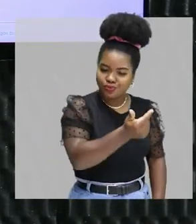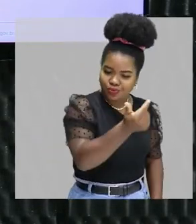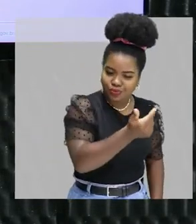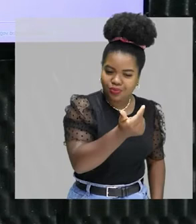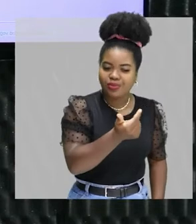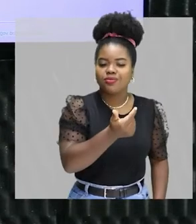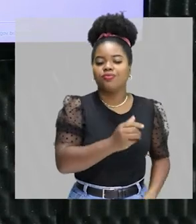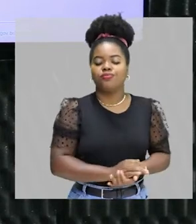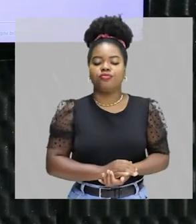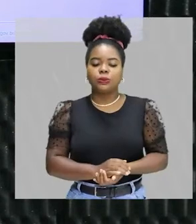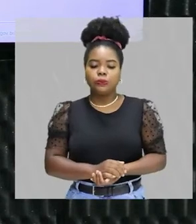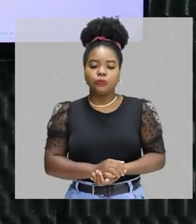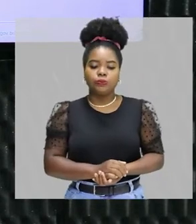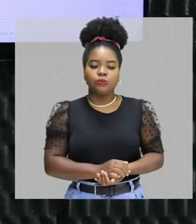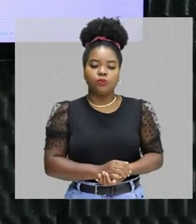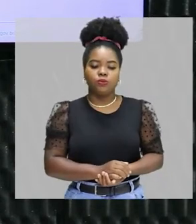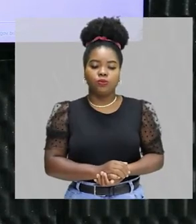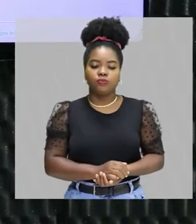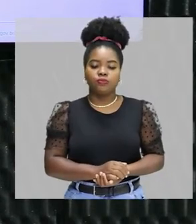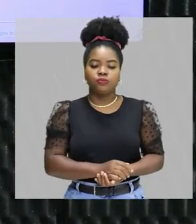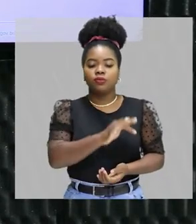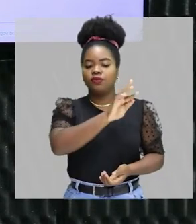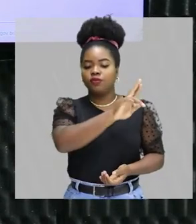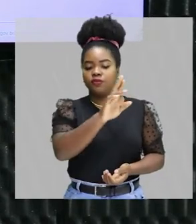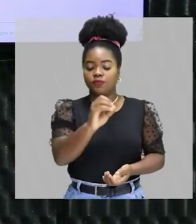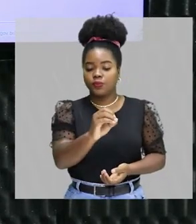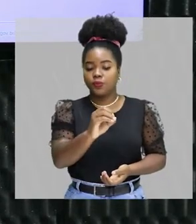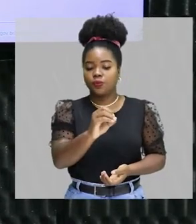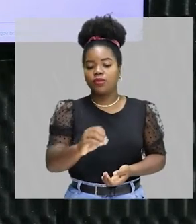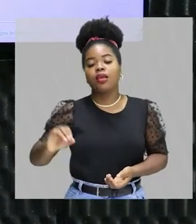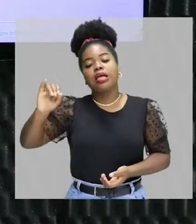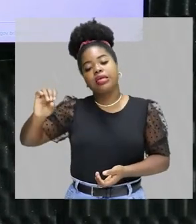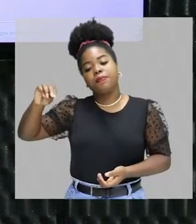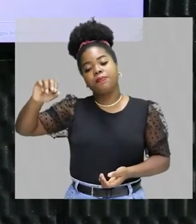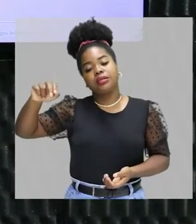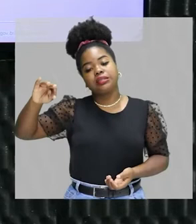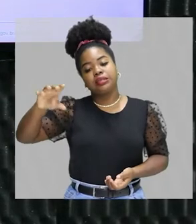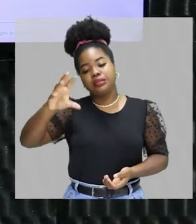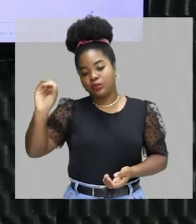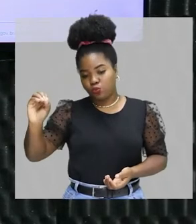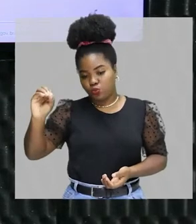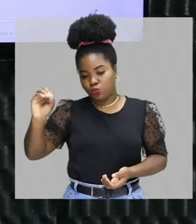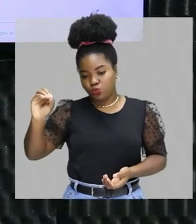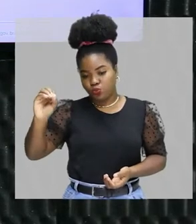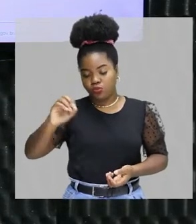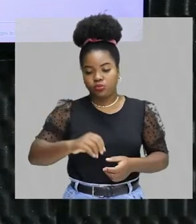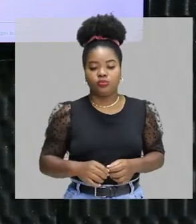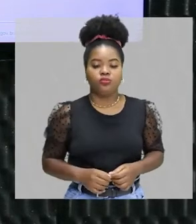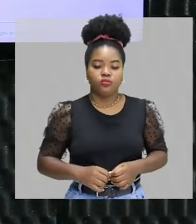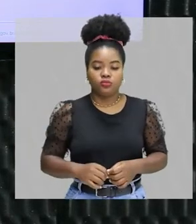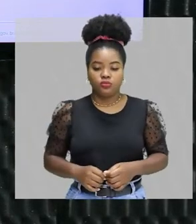retirou-se a limalha de ferro por meio da imantação, utilizando aquela técnica da